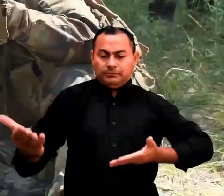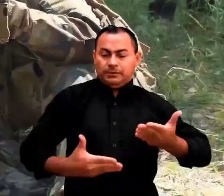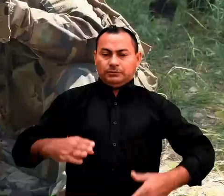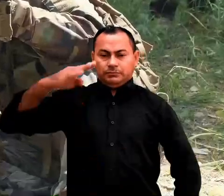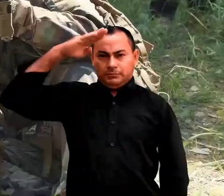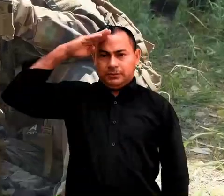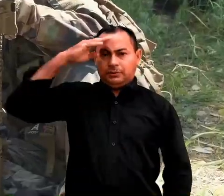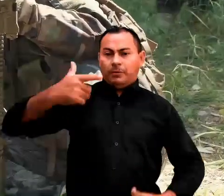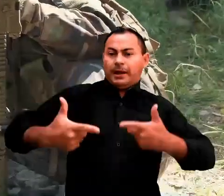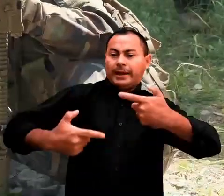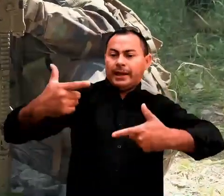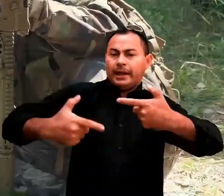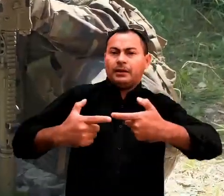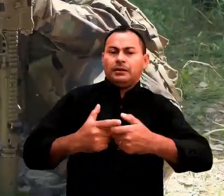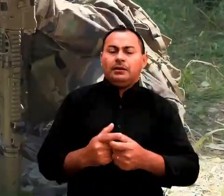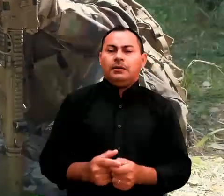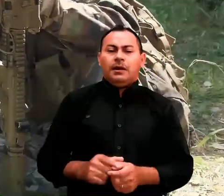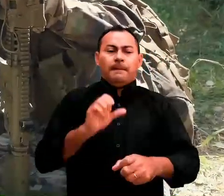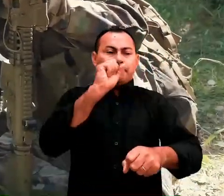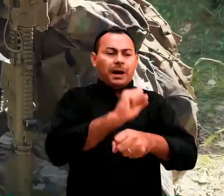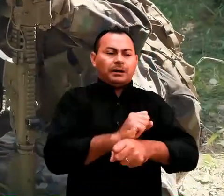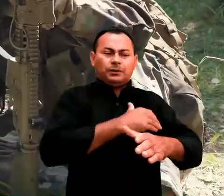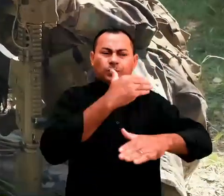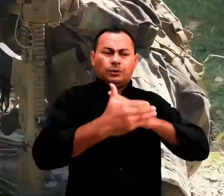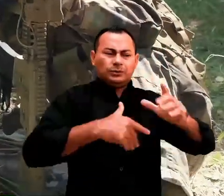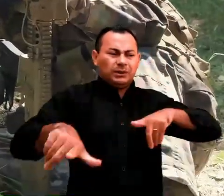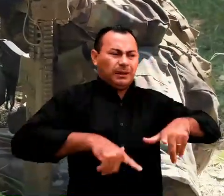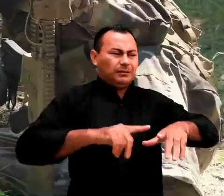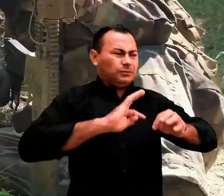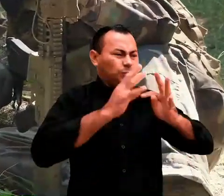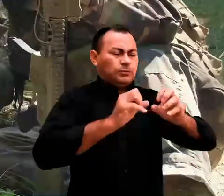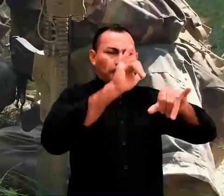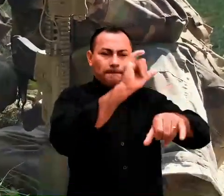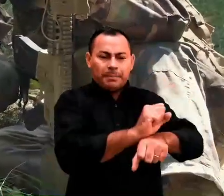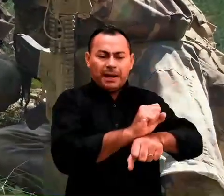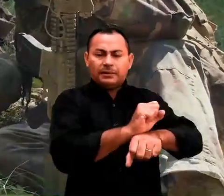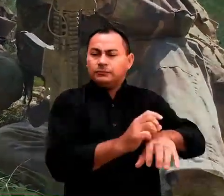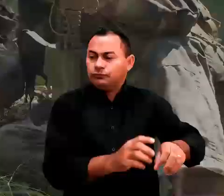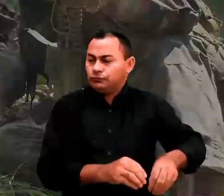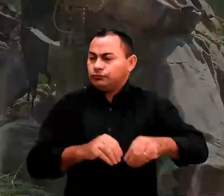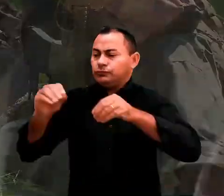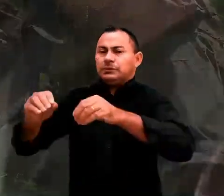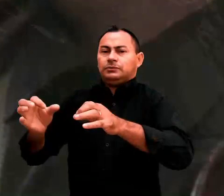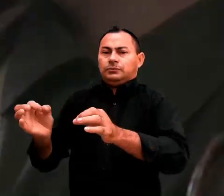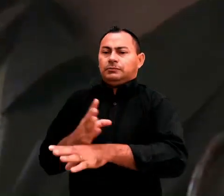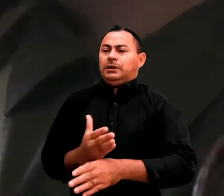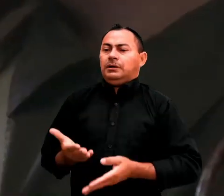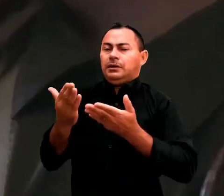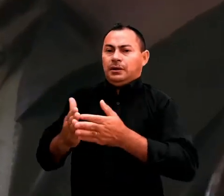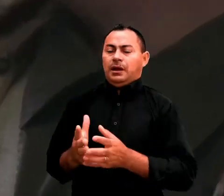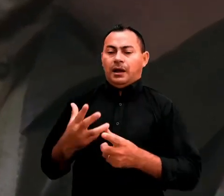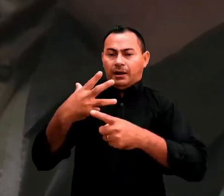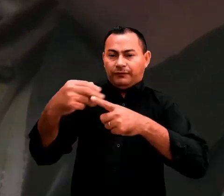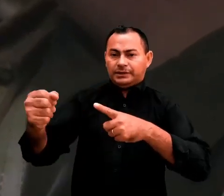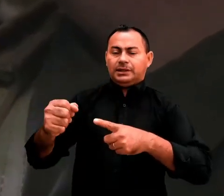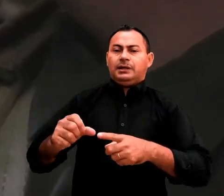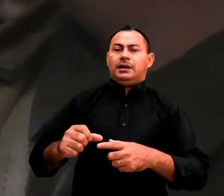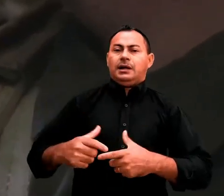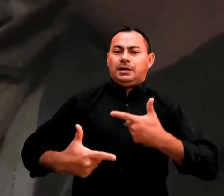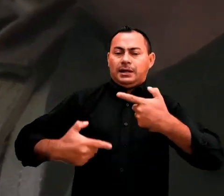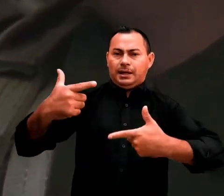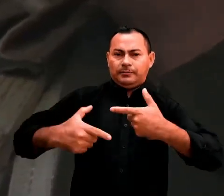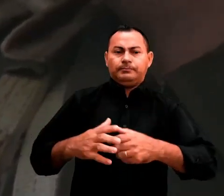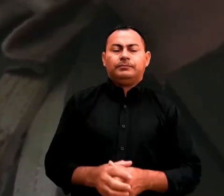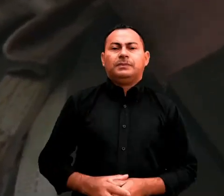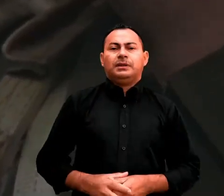servir como soldado numa guerra, ele para todos os seus outros afazeres. Ele se dedica total e completamente a vencer a guerra.